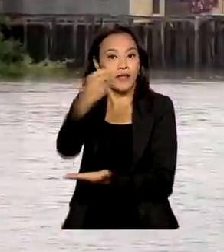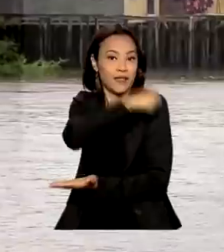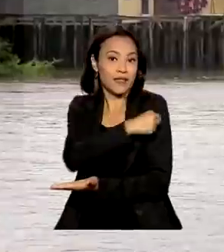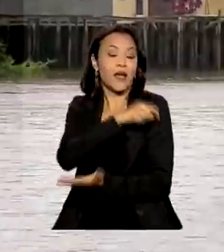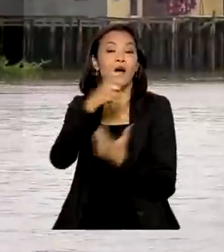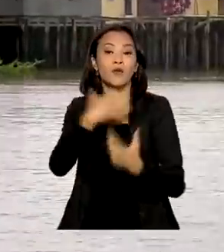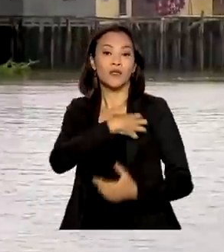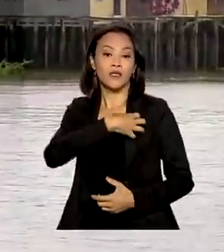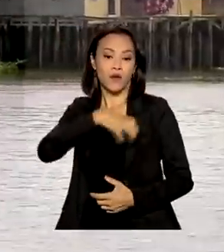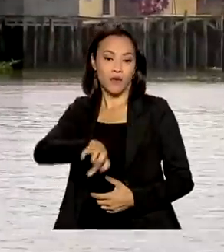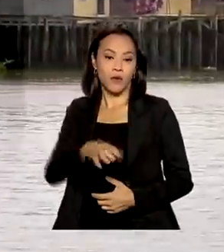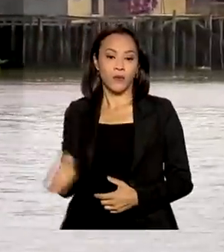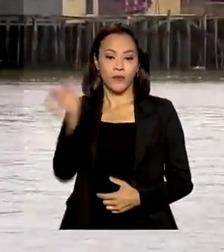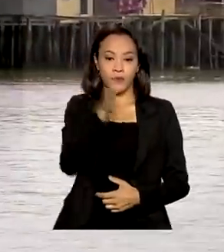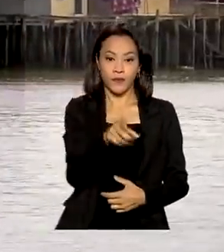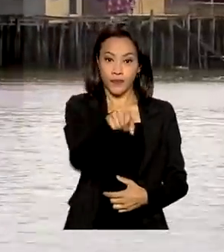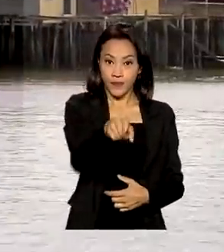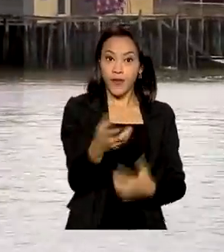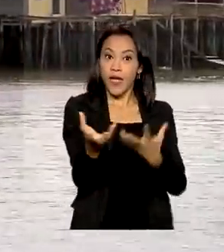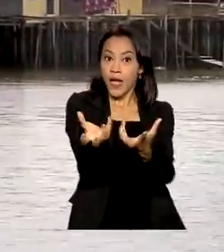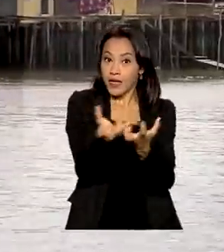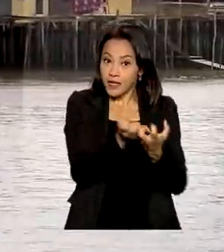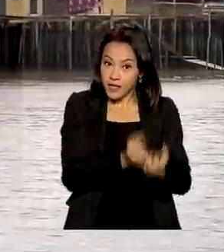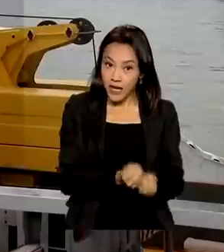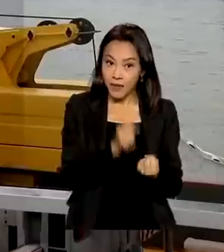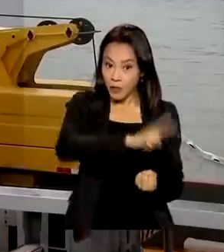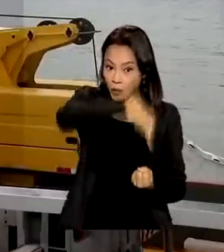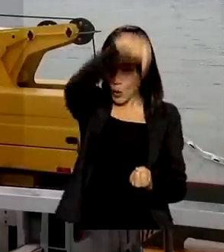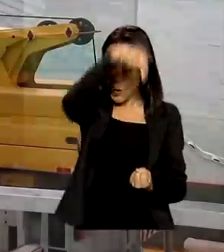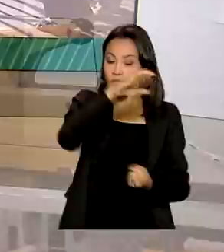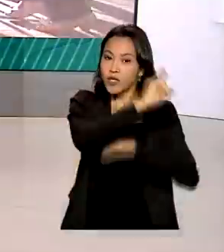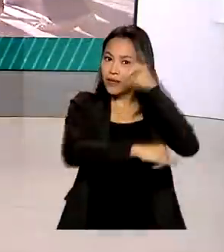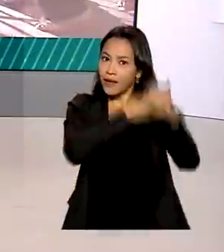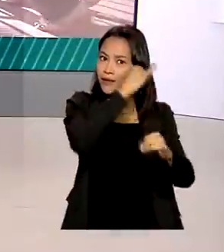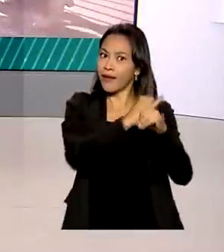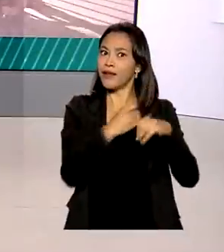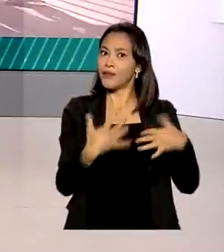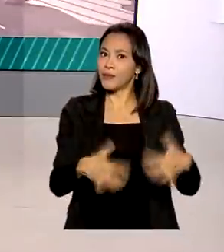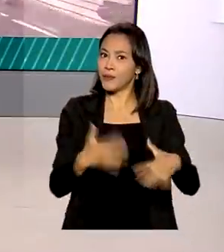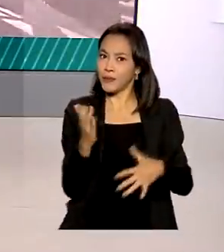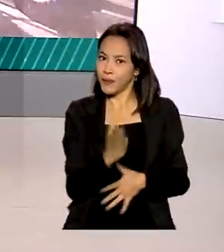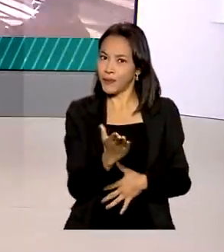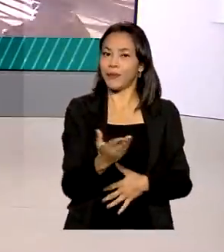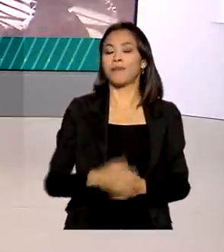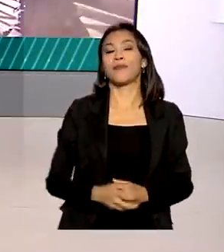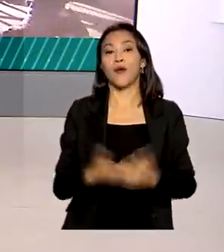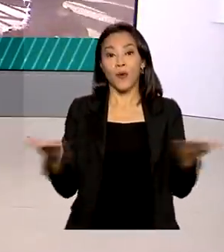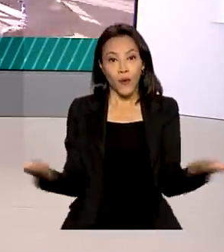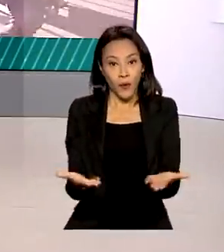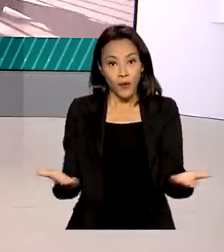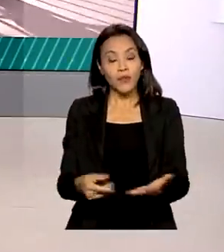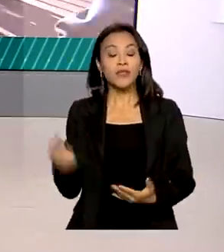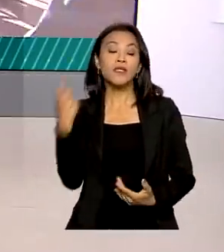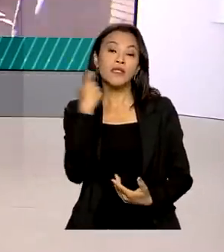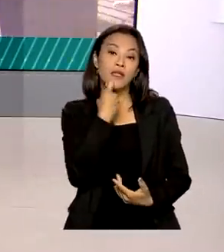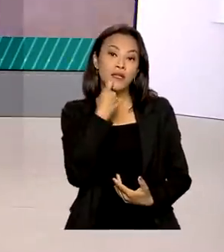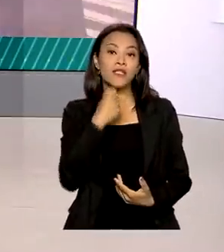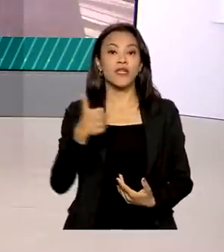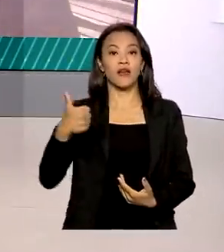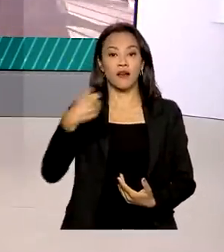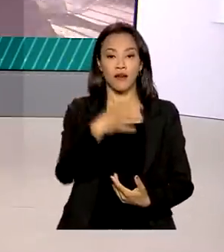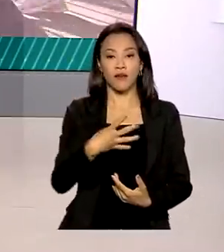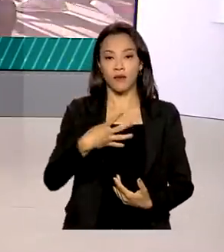Região Norte recebe projeto de internet ultra rápida. O Brasil em dia desta sexta-feira,